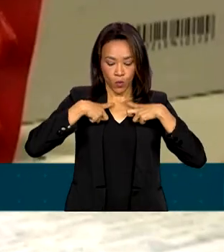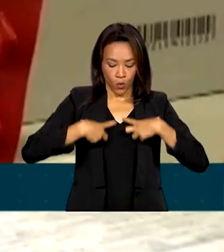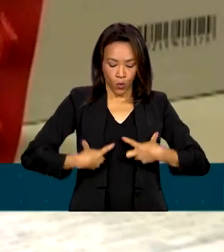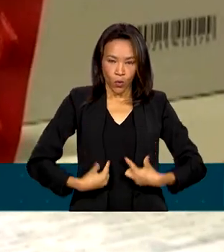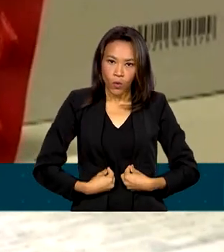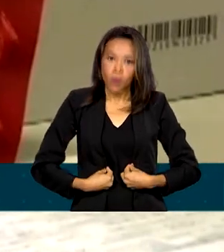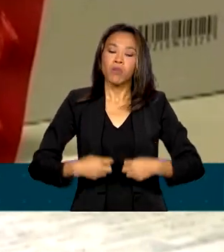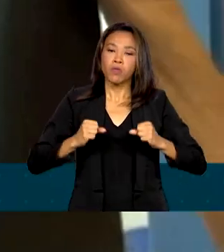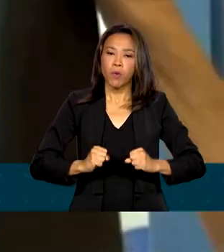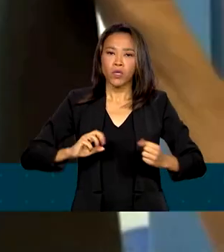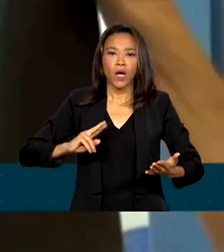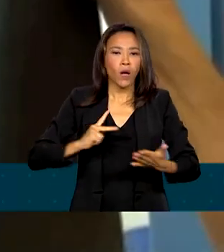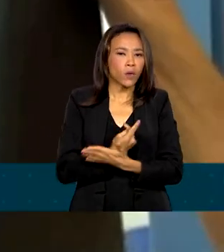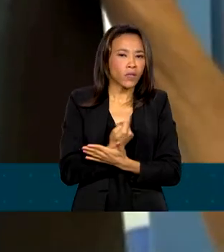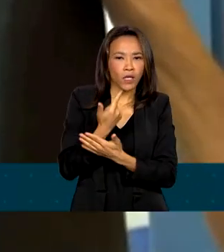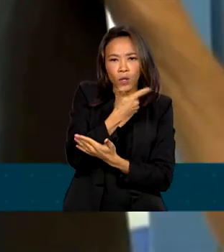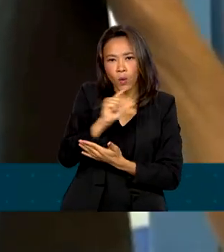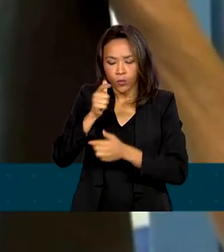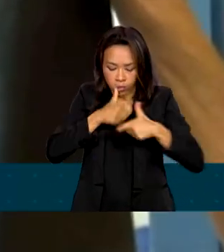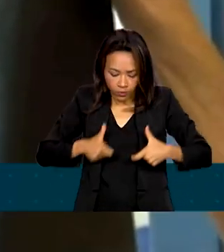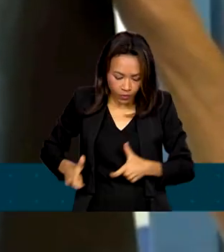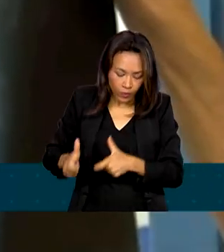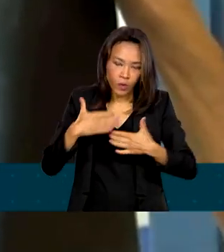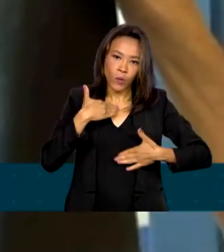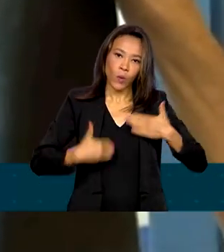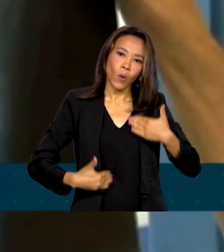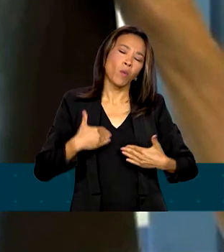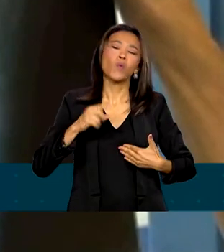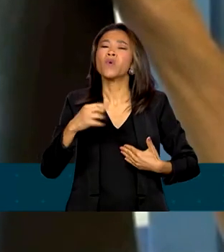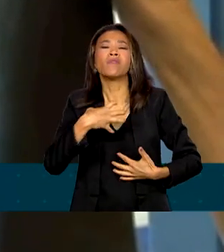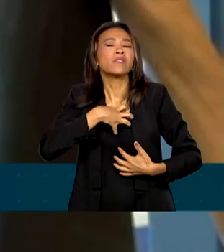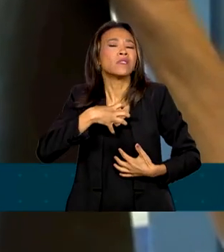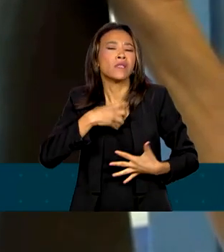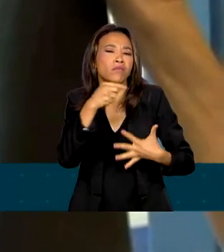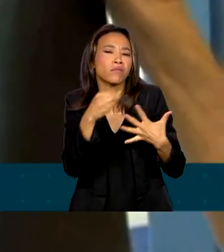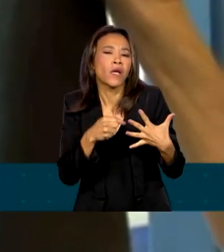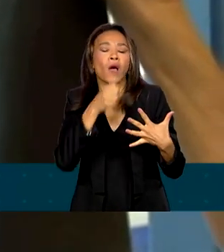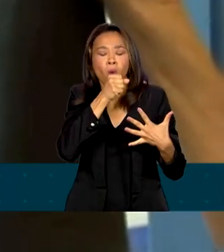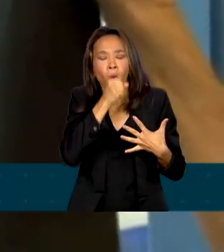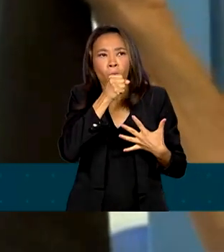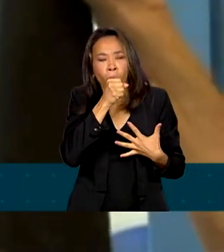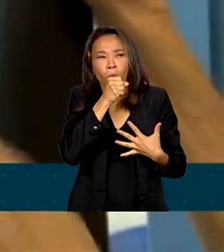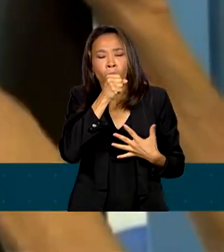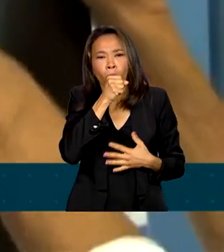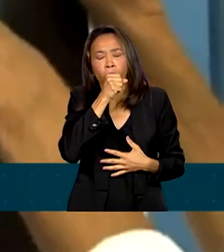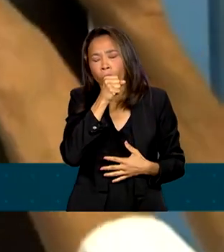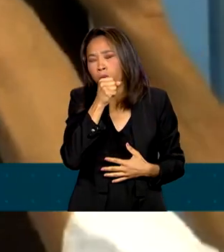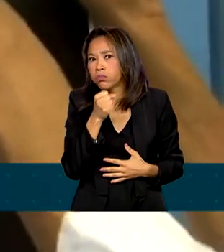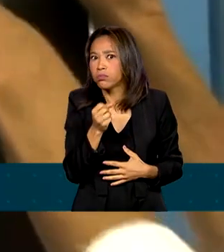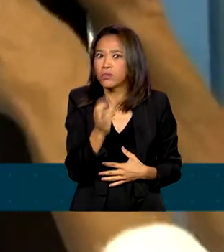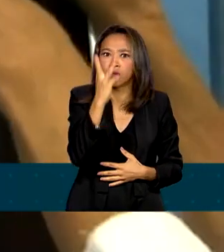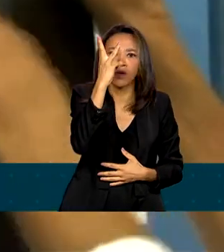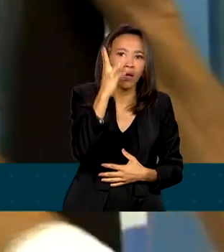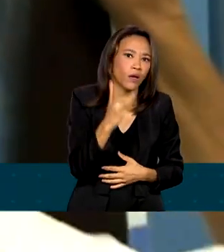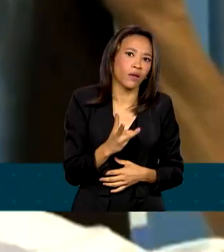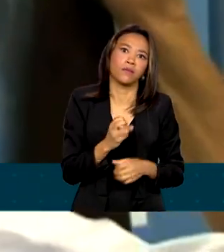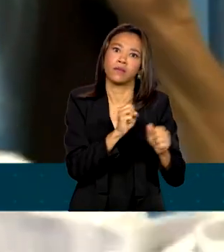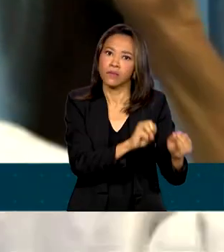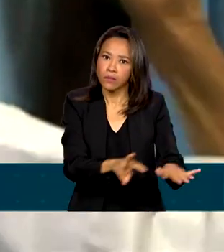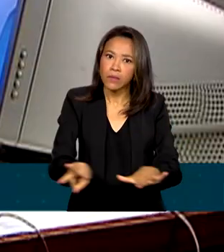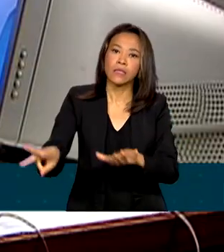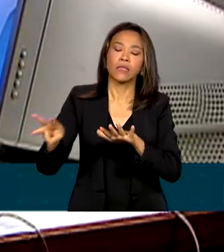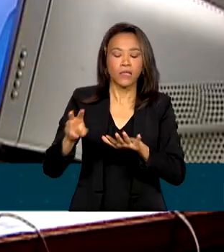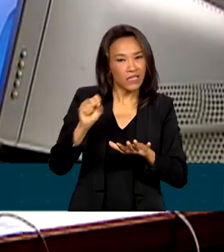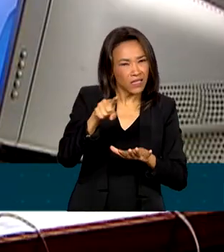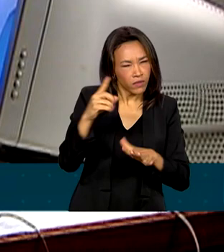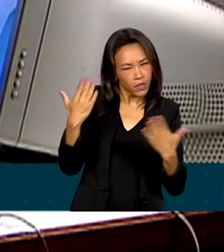outras partes do corpo. Um sinal clássico é a tosse persistente por mais de três semanas. Em caso de